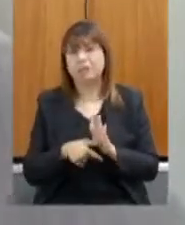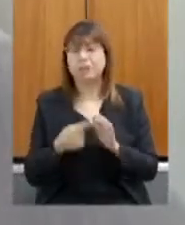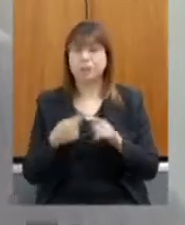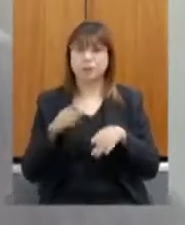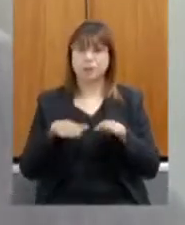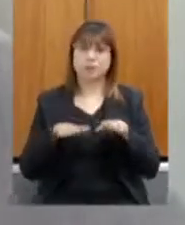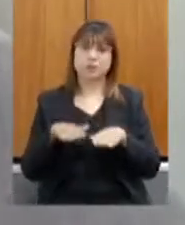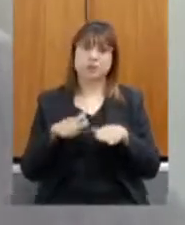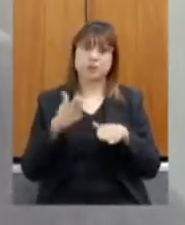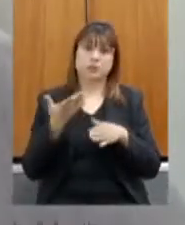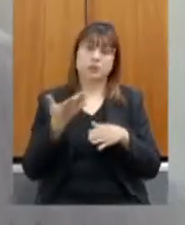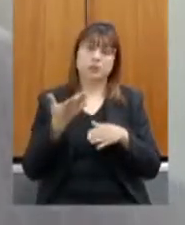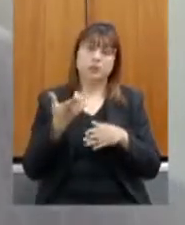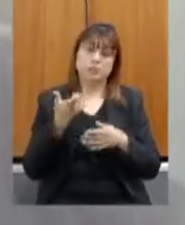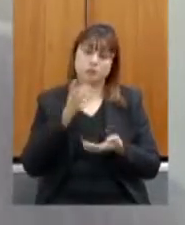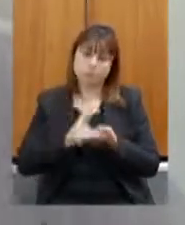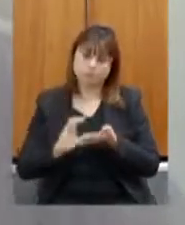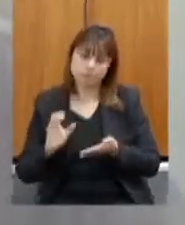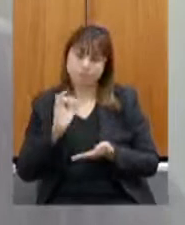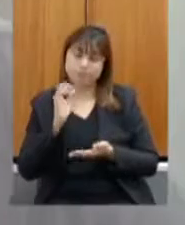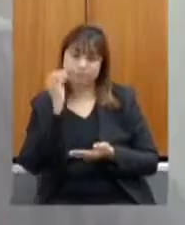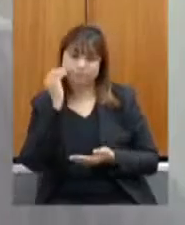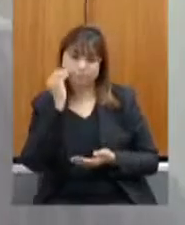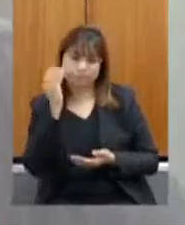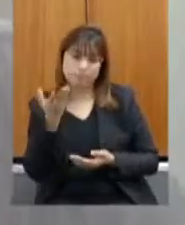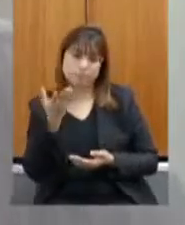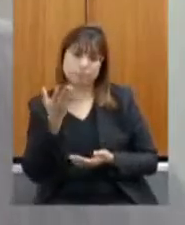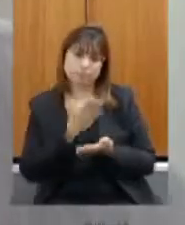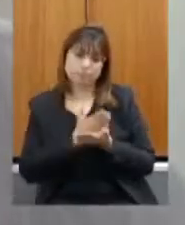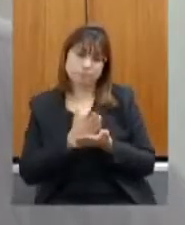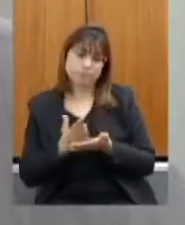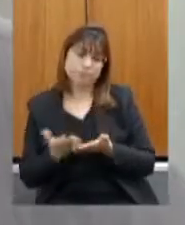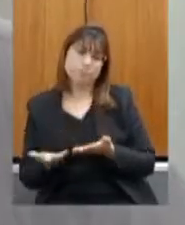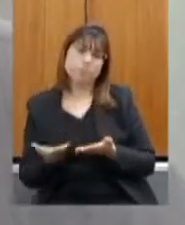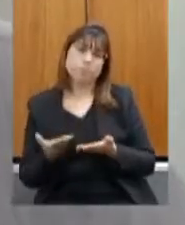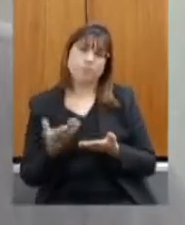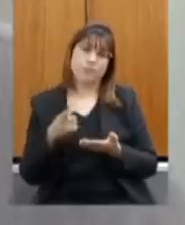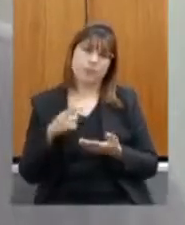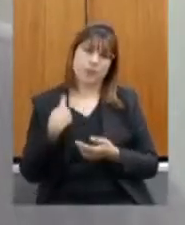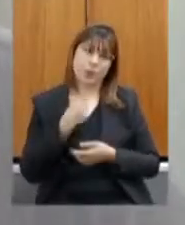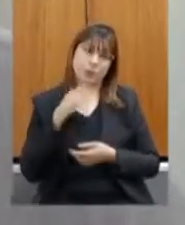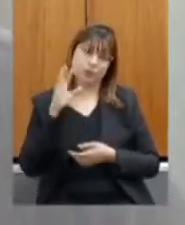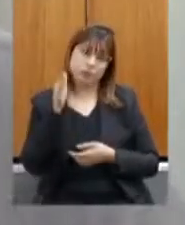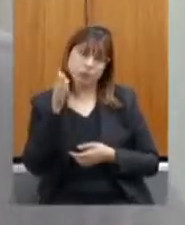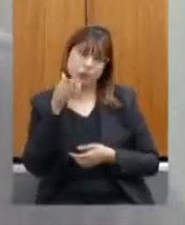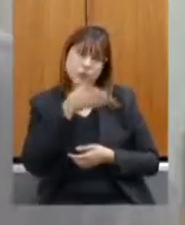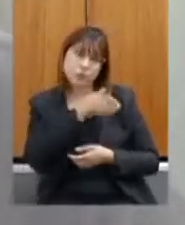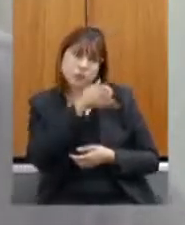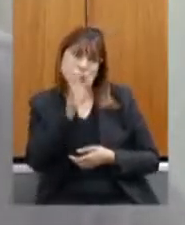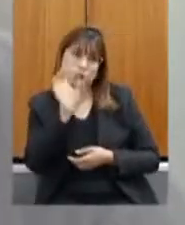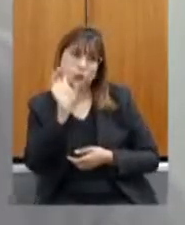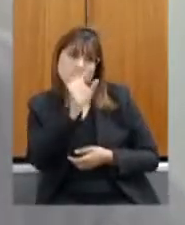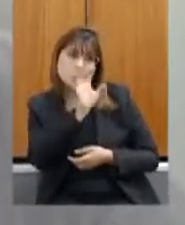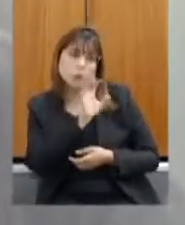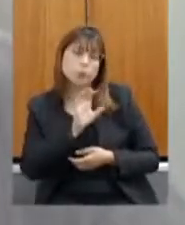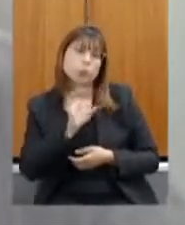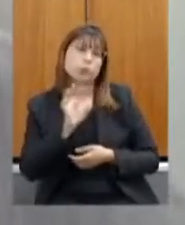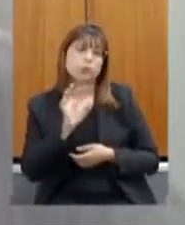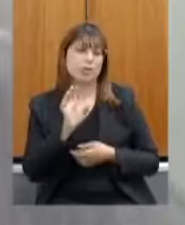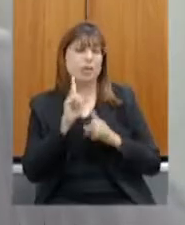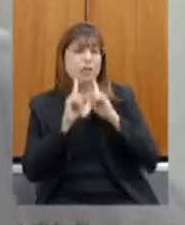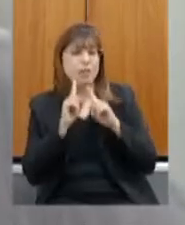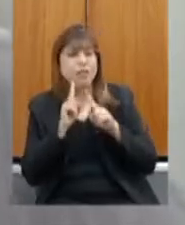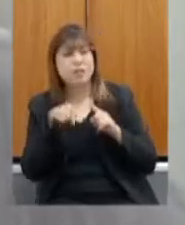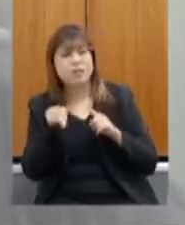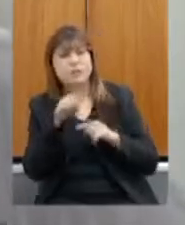reclamação que a gente tem diversos em diversas regiões que a gente visita reclamação de produtor rural